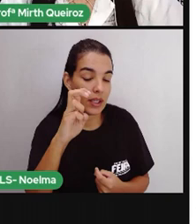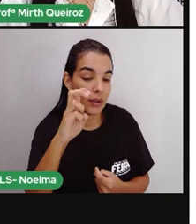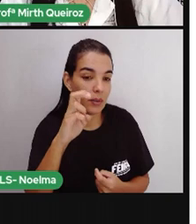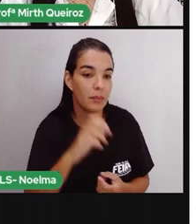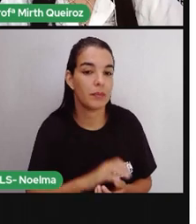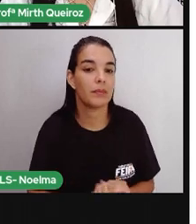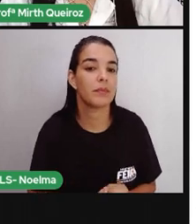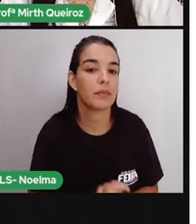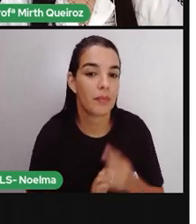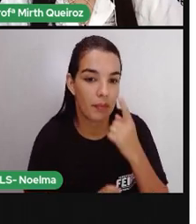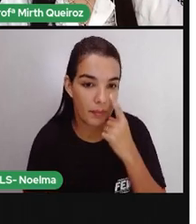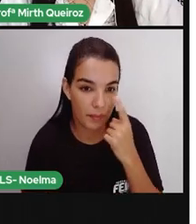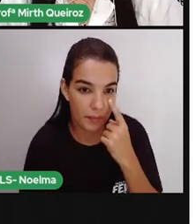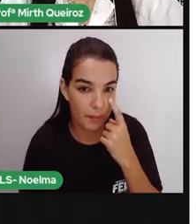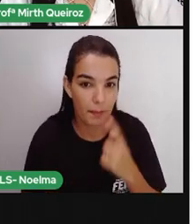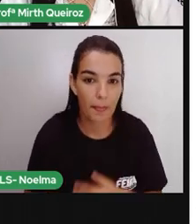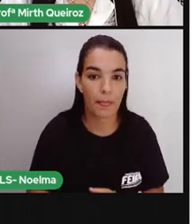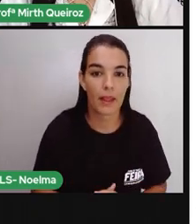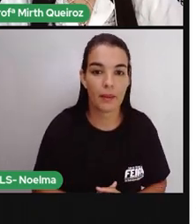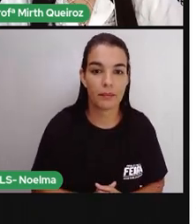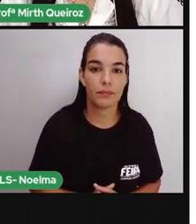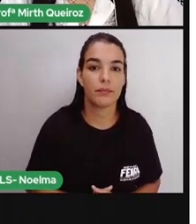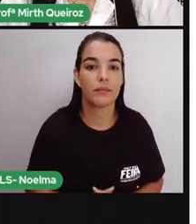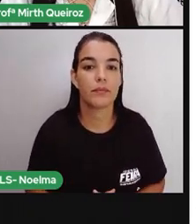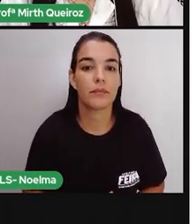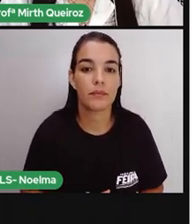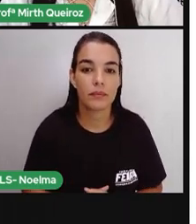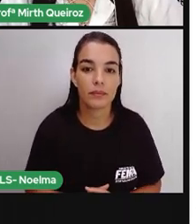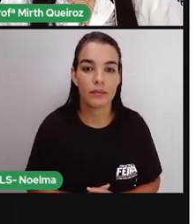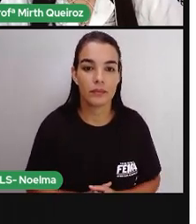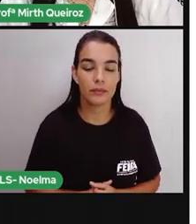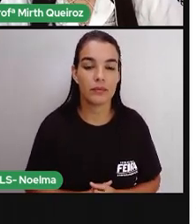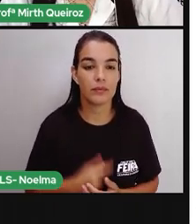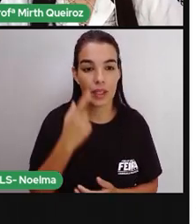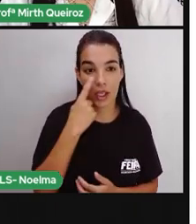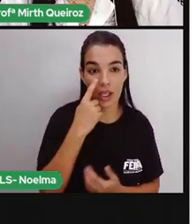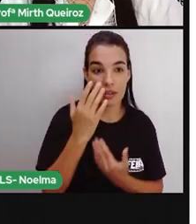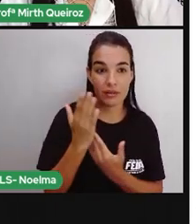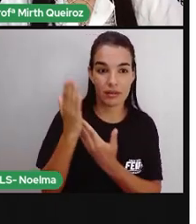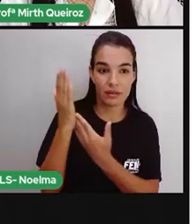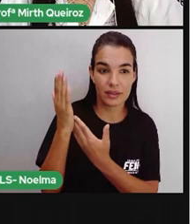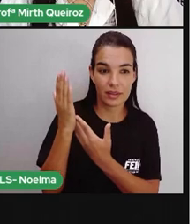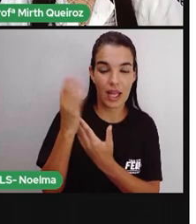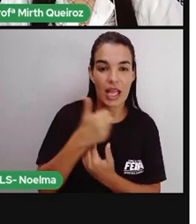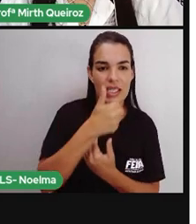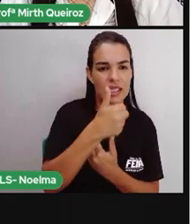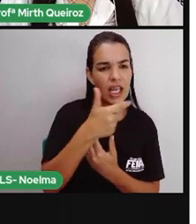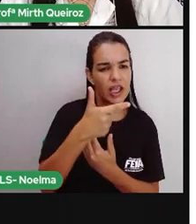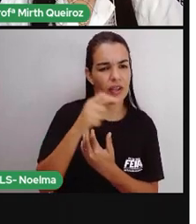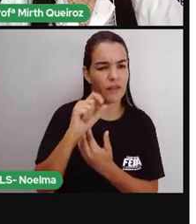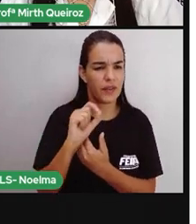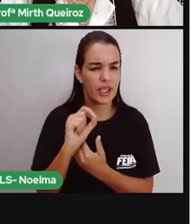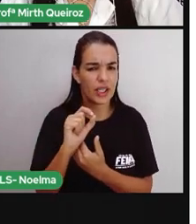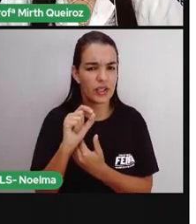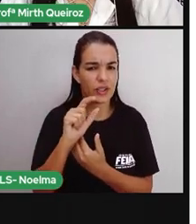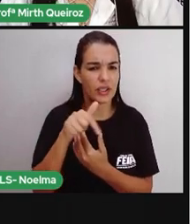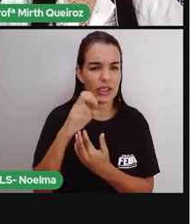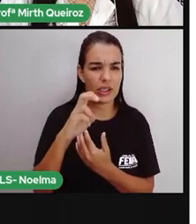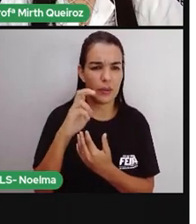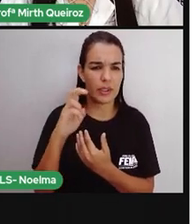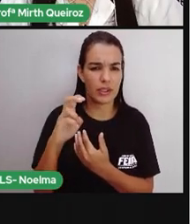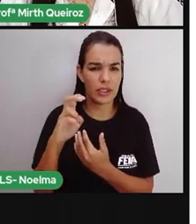espaço, tem quanto aqui? 120, 55. 121 e 2 centavos. 121 e 55.